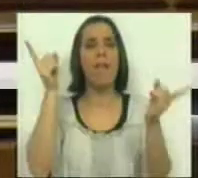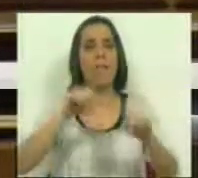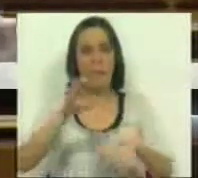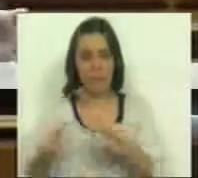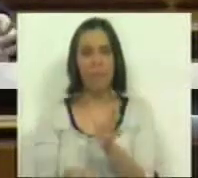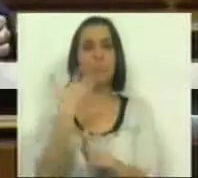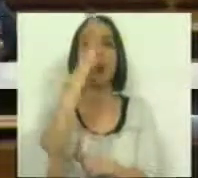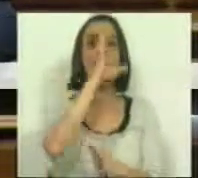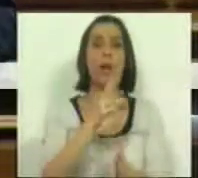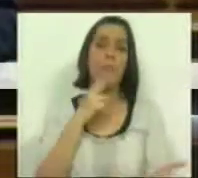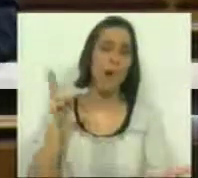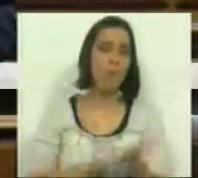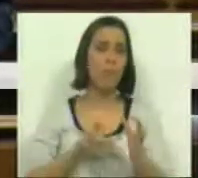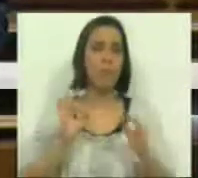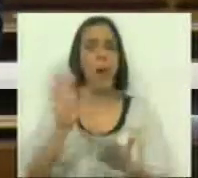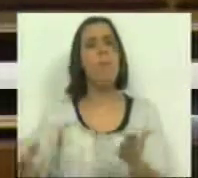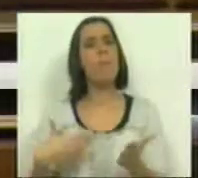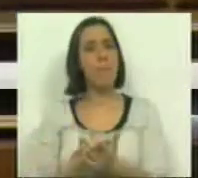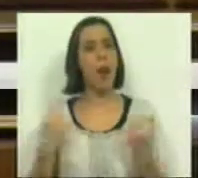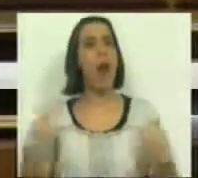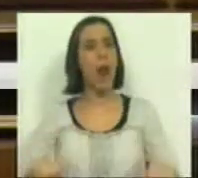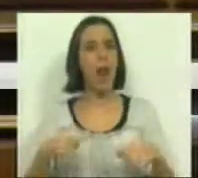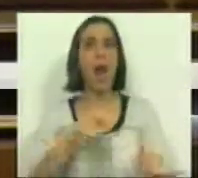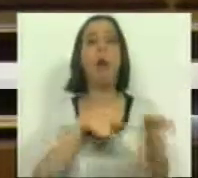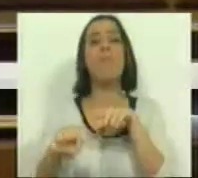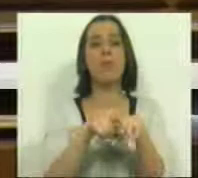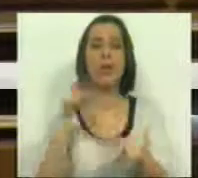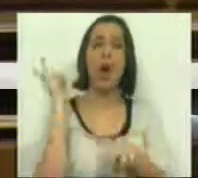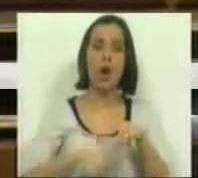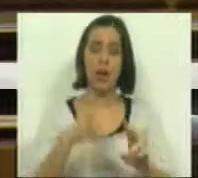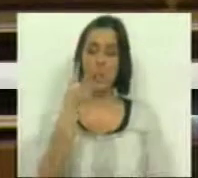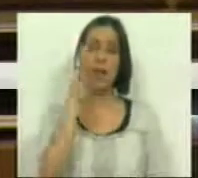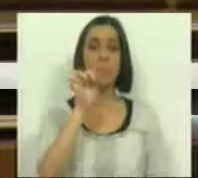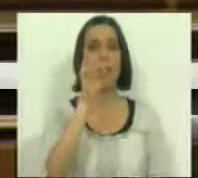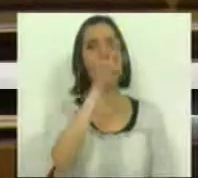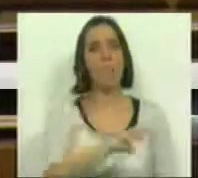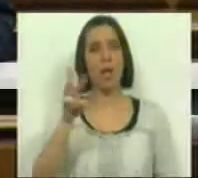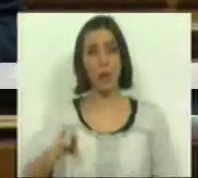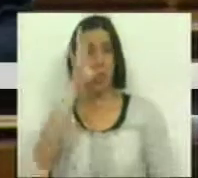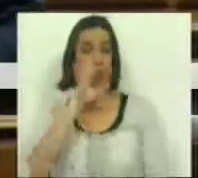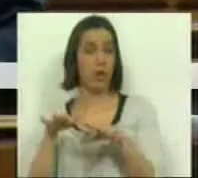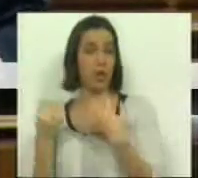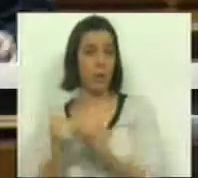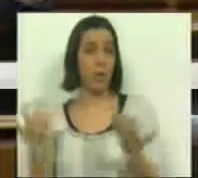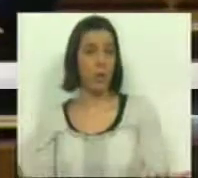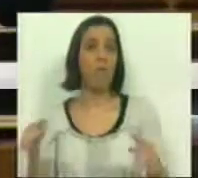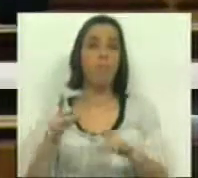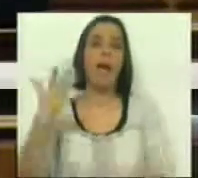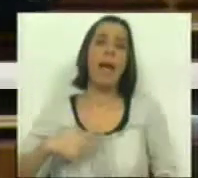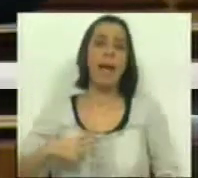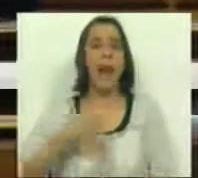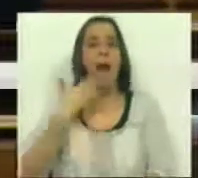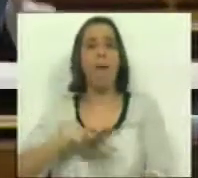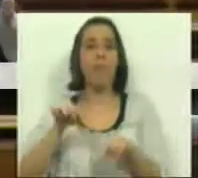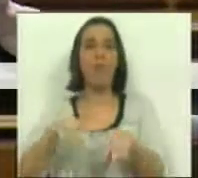o Estado quando na prática há uma proposta política para cortar 4 mil milhões no Estado Social. E querem